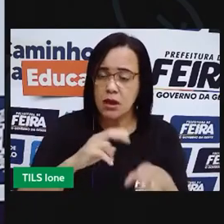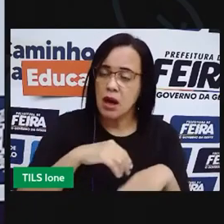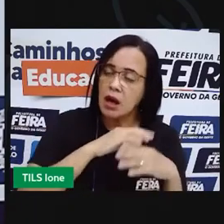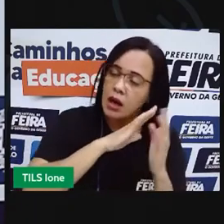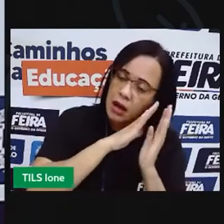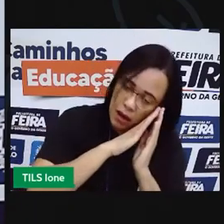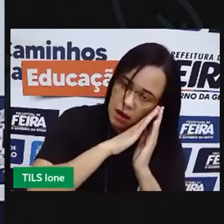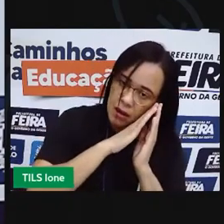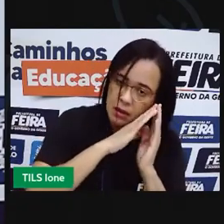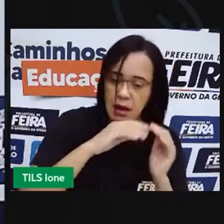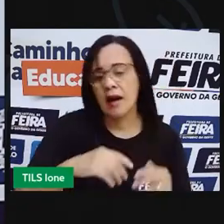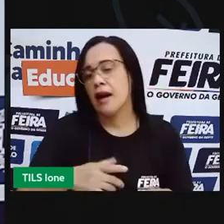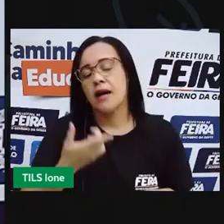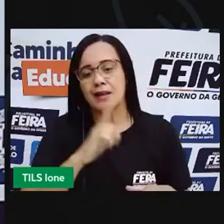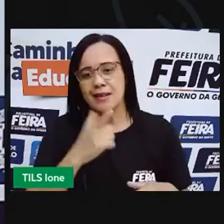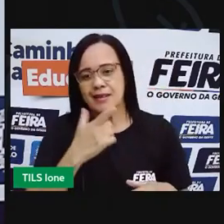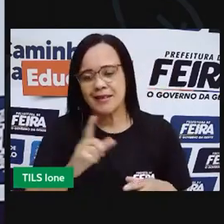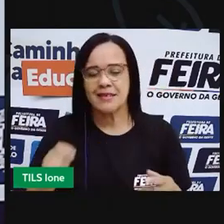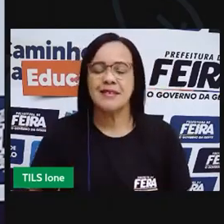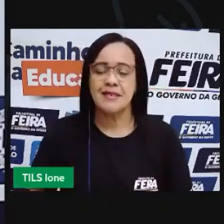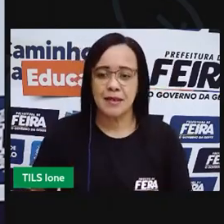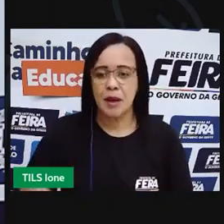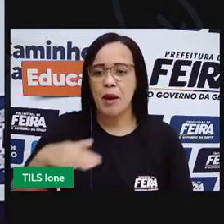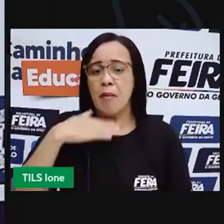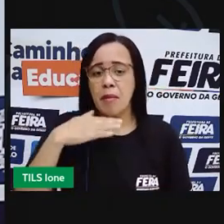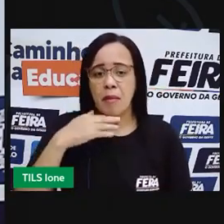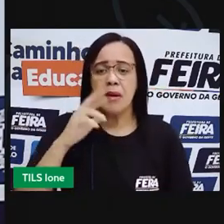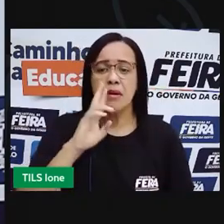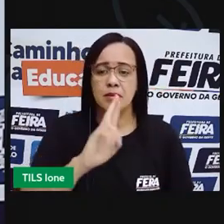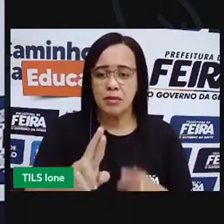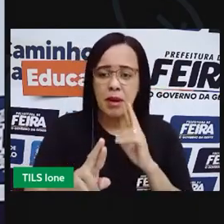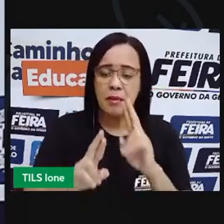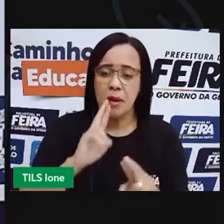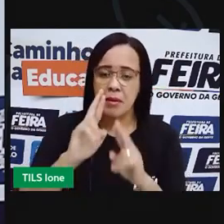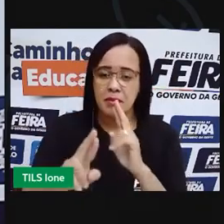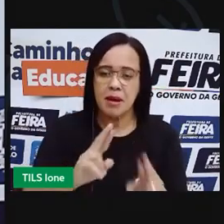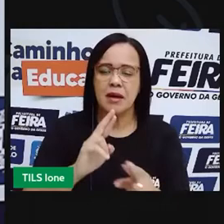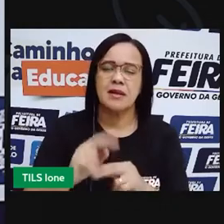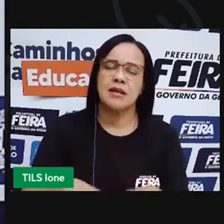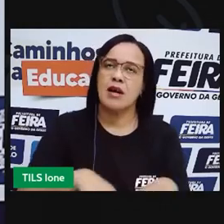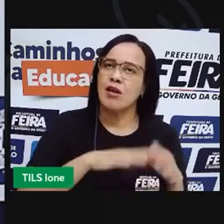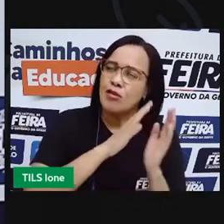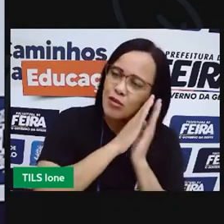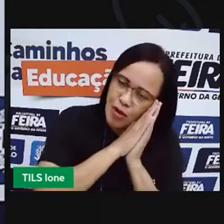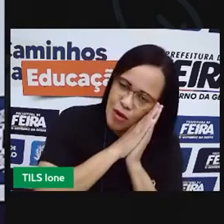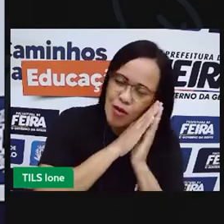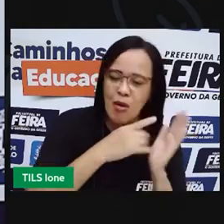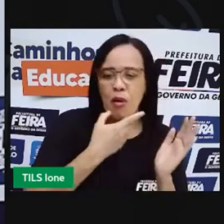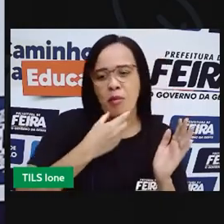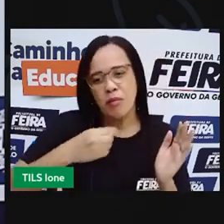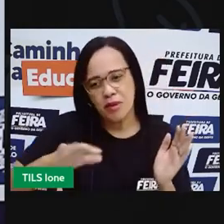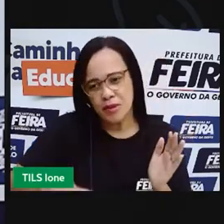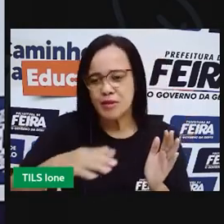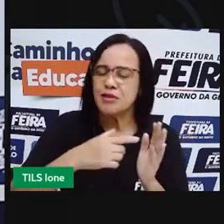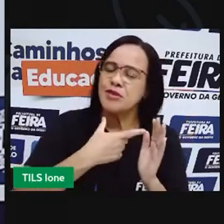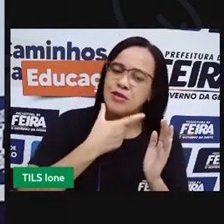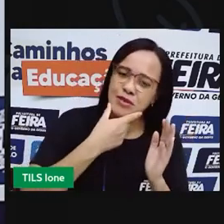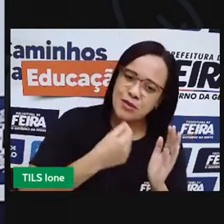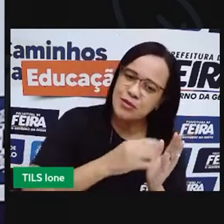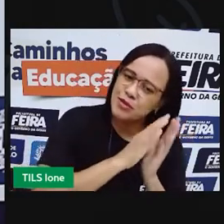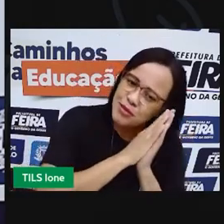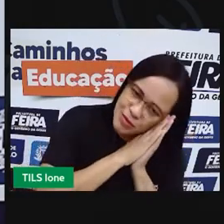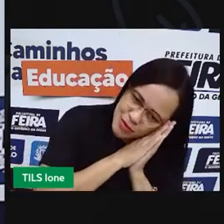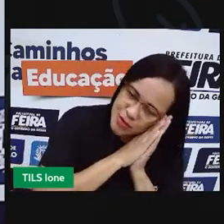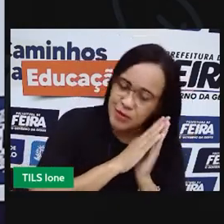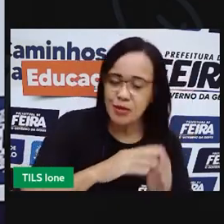E a mãe ali acalentando, respondendo e dizendo, dorme, dorme, dorme. E aí, na casa de vocês, tem